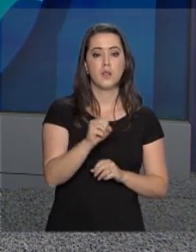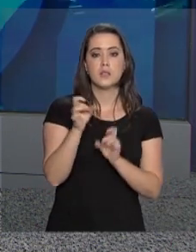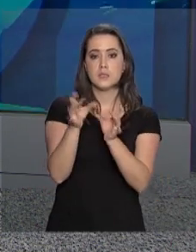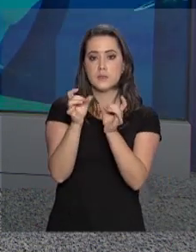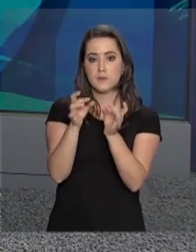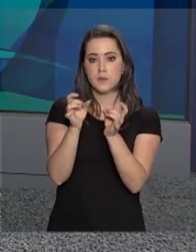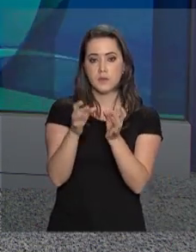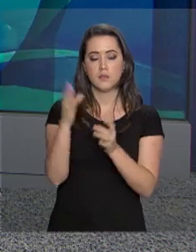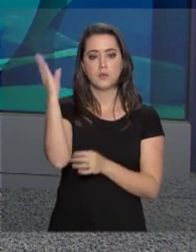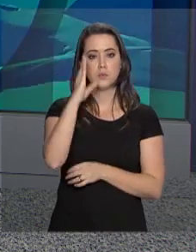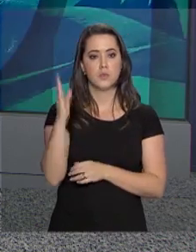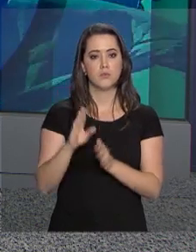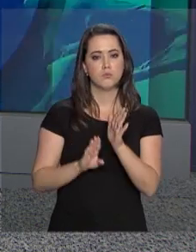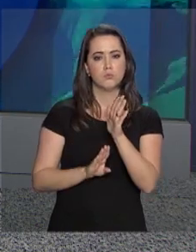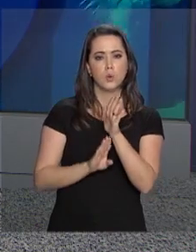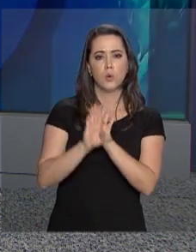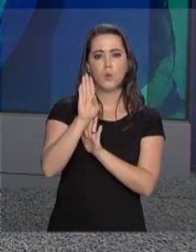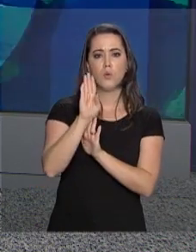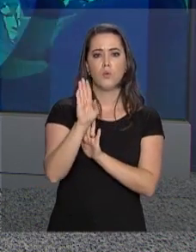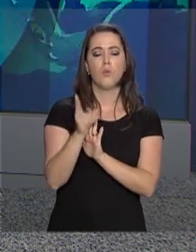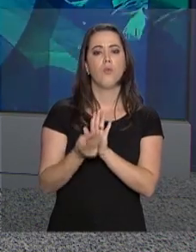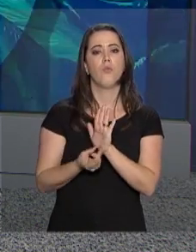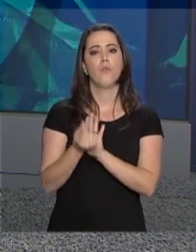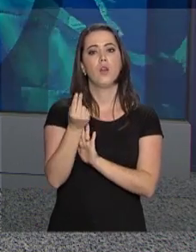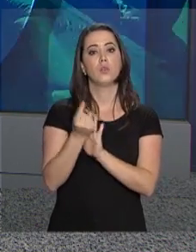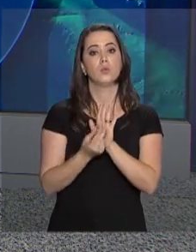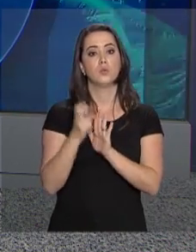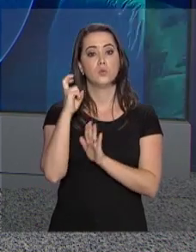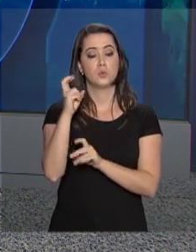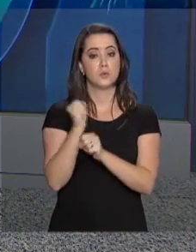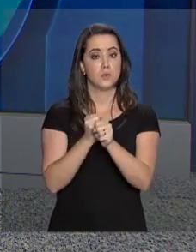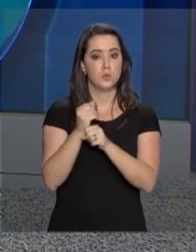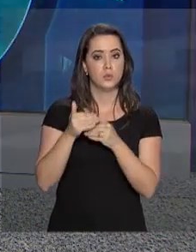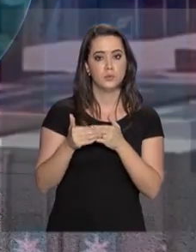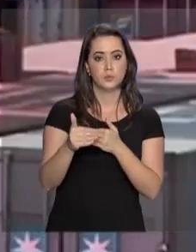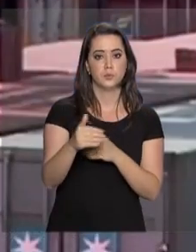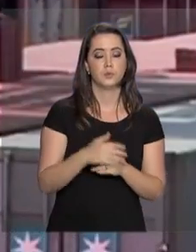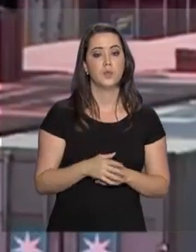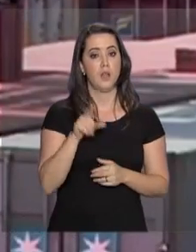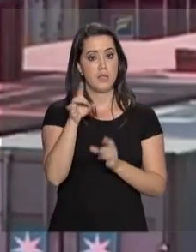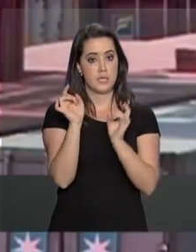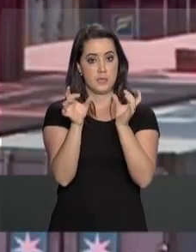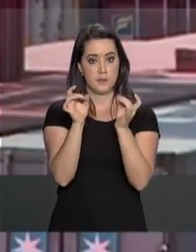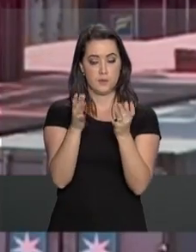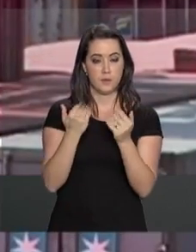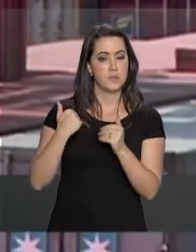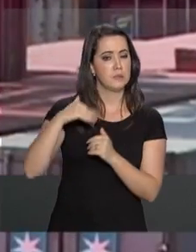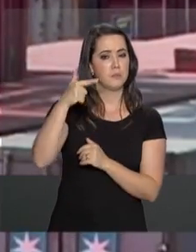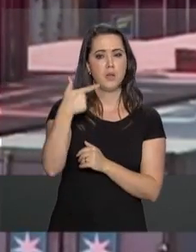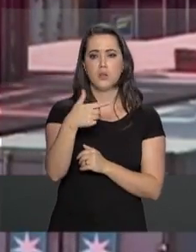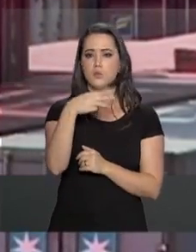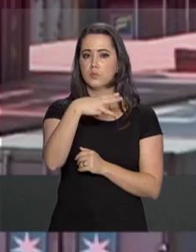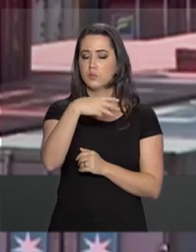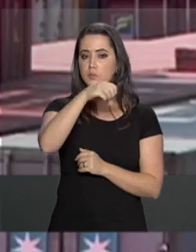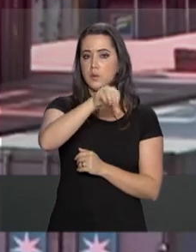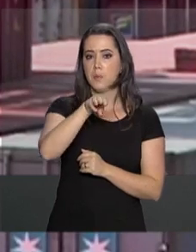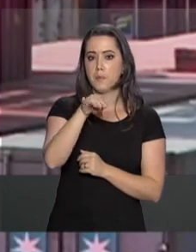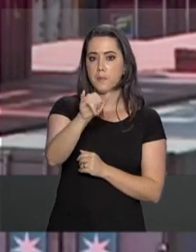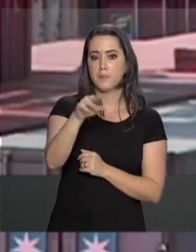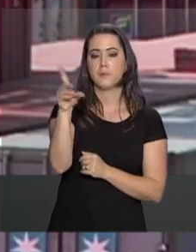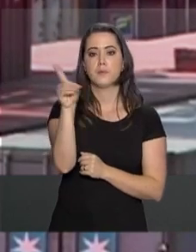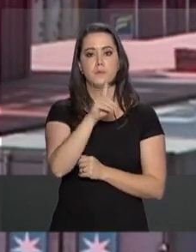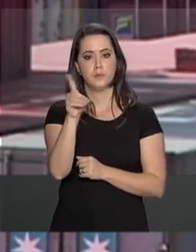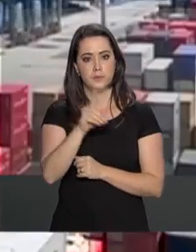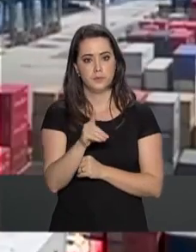as exportações brasileiras registraram o maior valor dos últimos cinco anos. As exportações somaram mais de 239